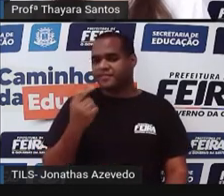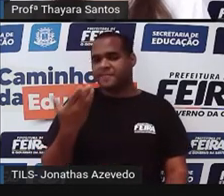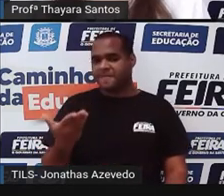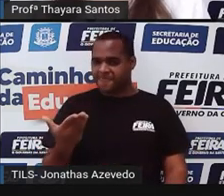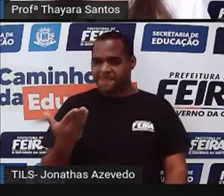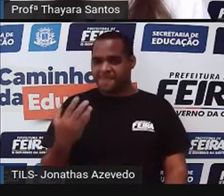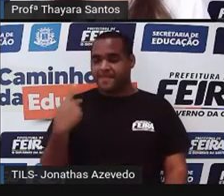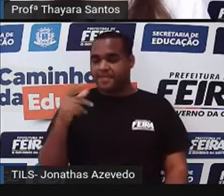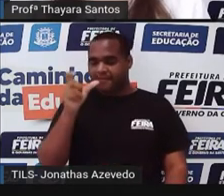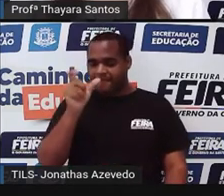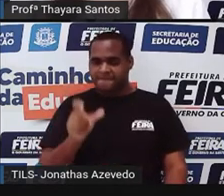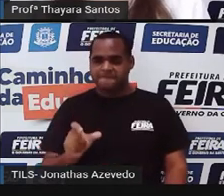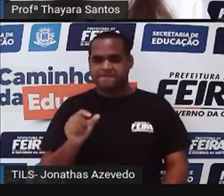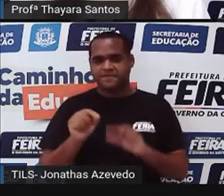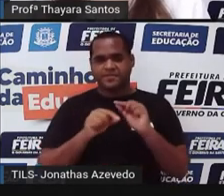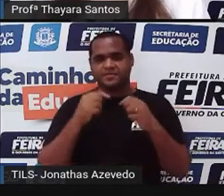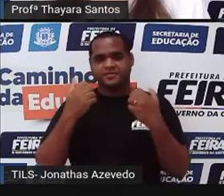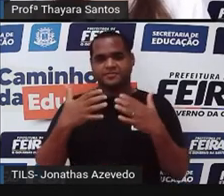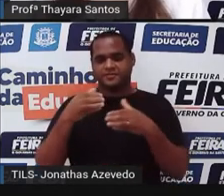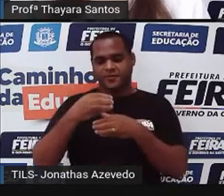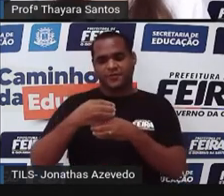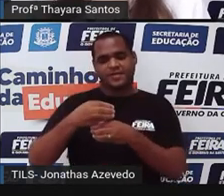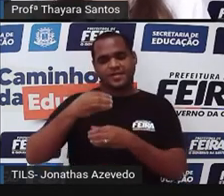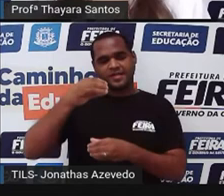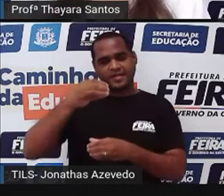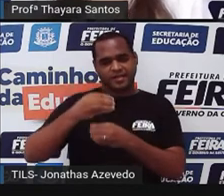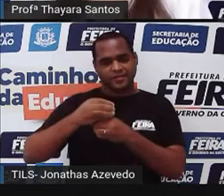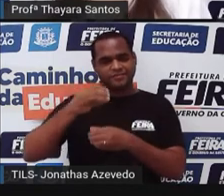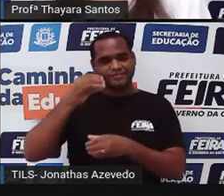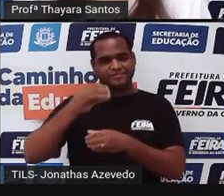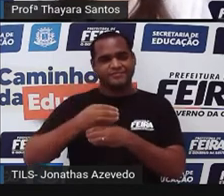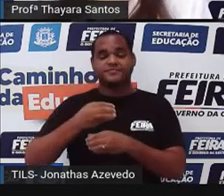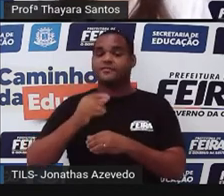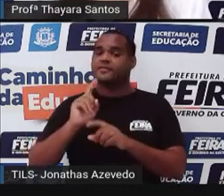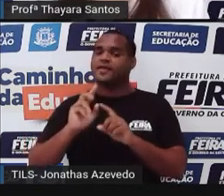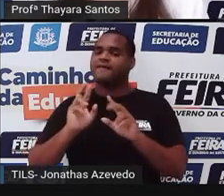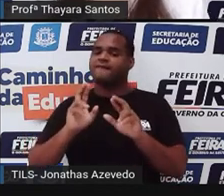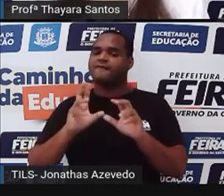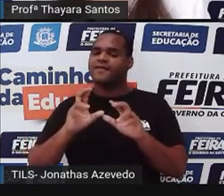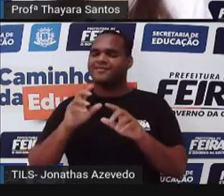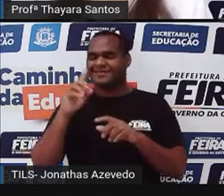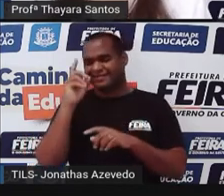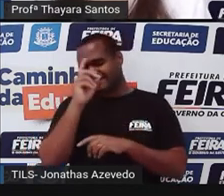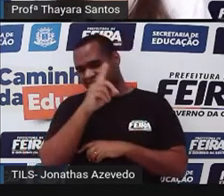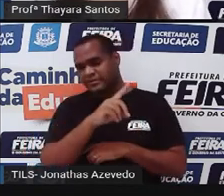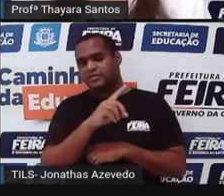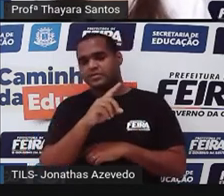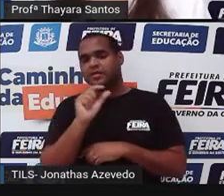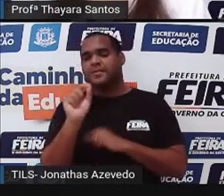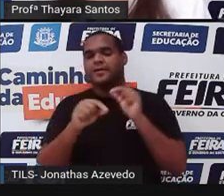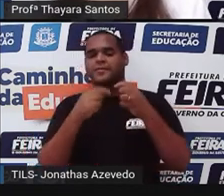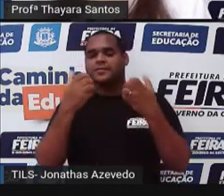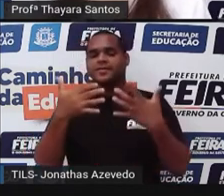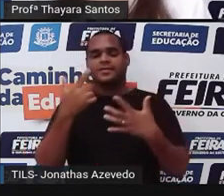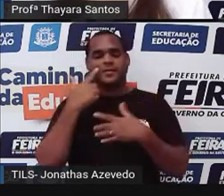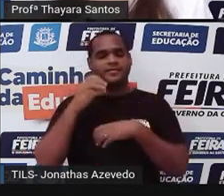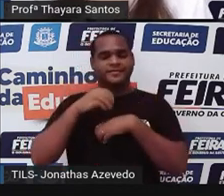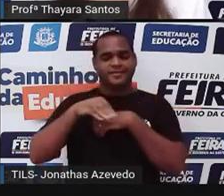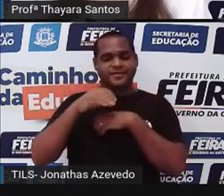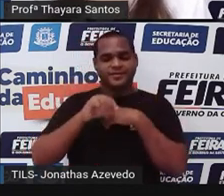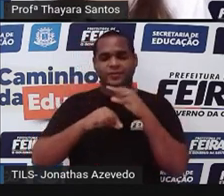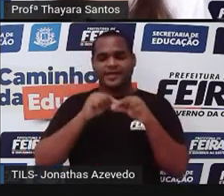objeto que tem esse formato aqui, cilíndrico, esférico, aí é um pouquinho mais complicado. Porque o que é que a gente tem que fazer?